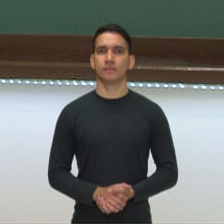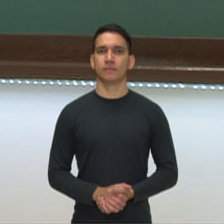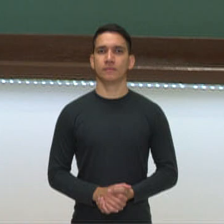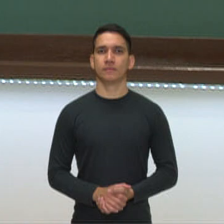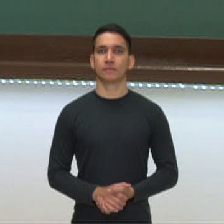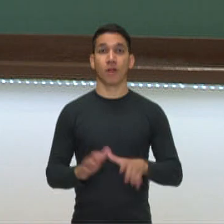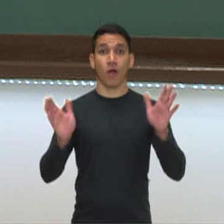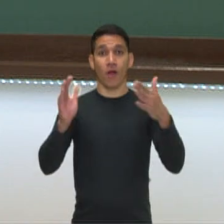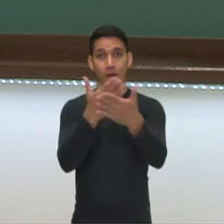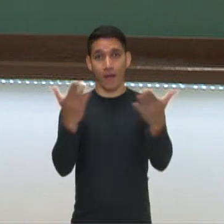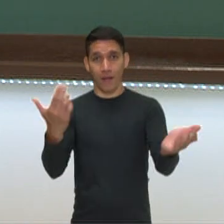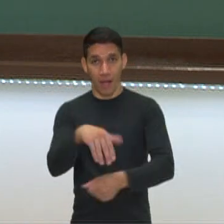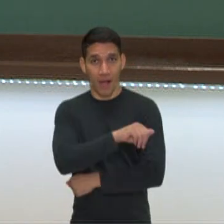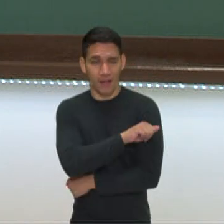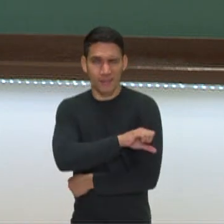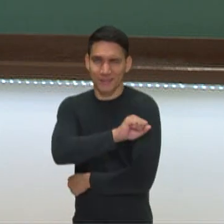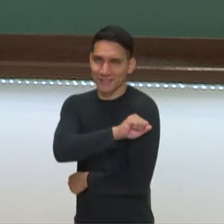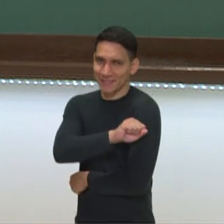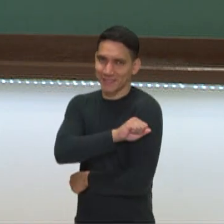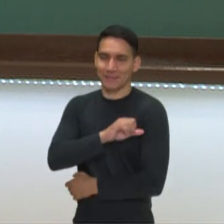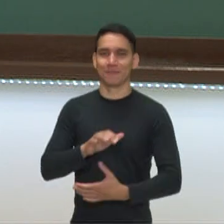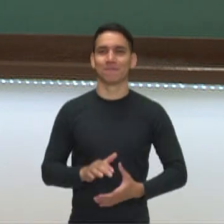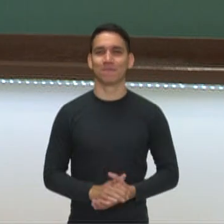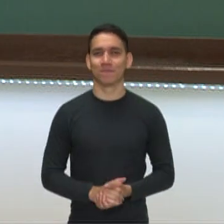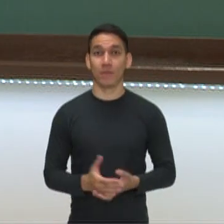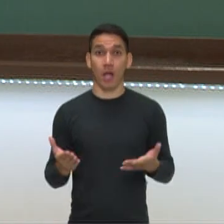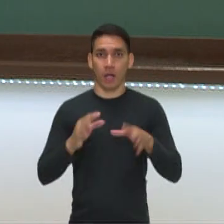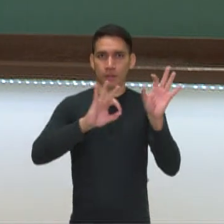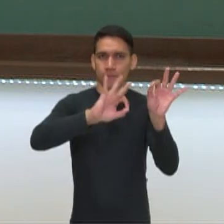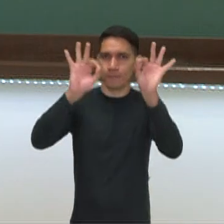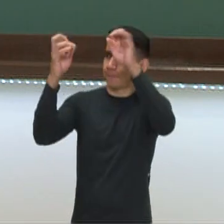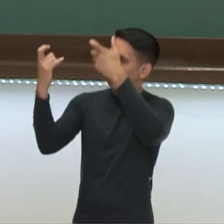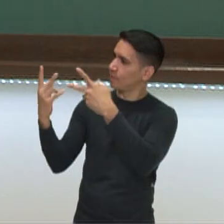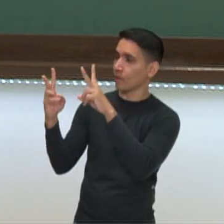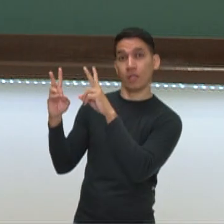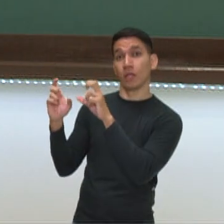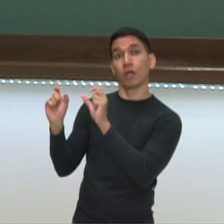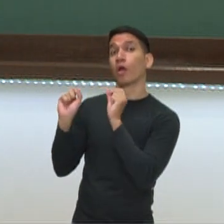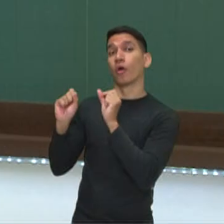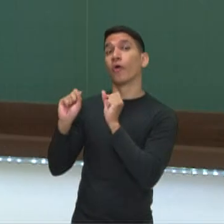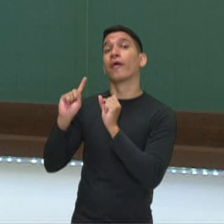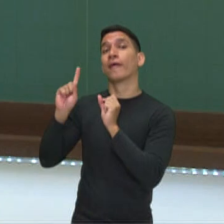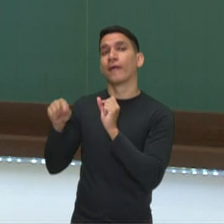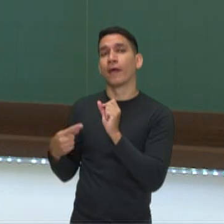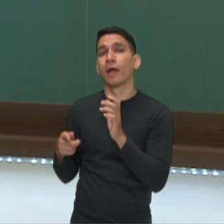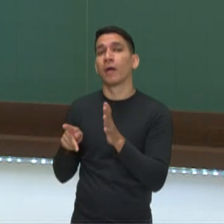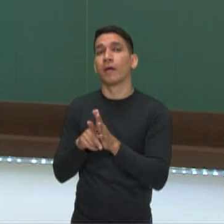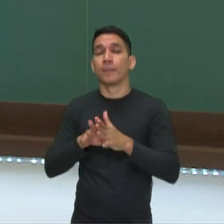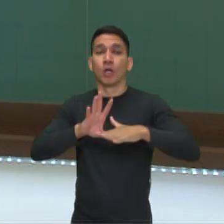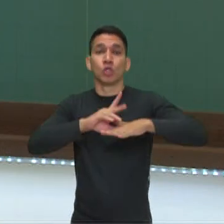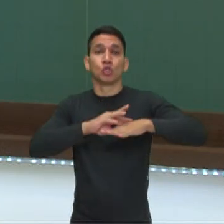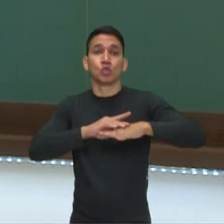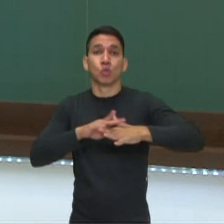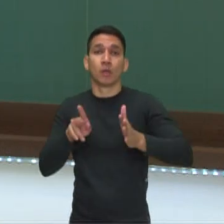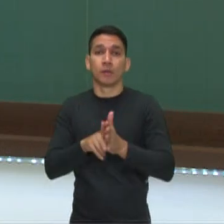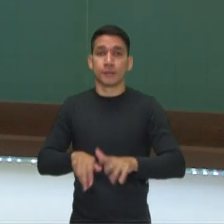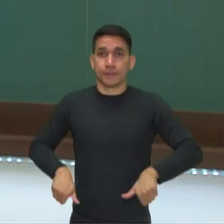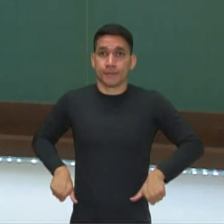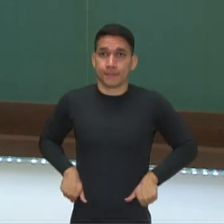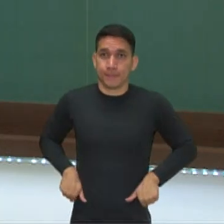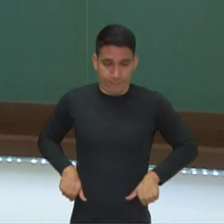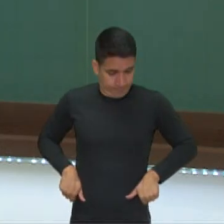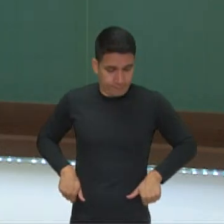Olá, estudantes do oitavo ano! Neste vídeo nós falaremos sobre doenças renais.